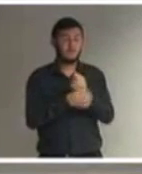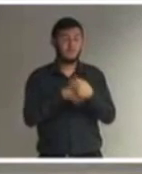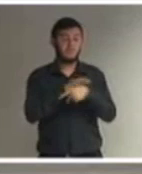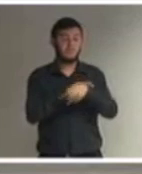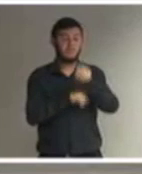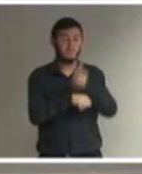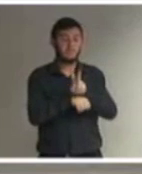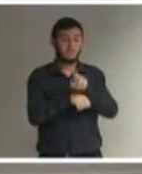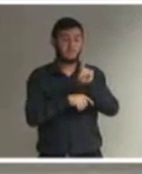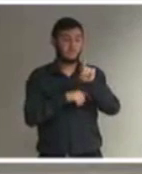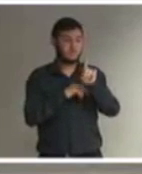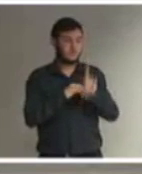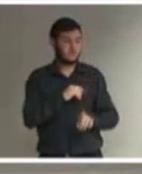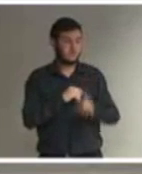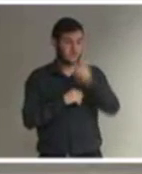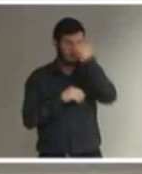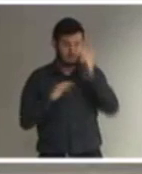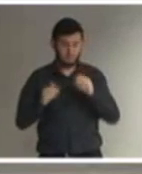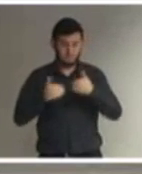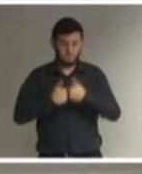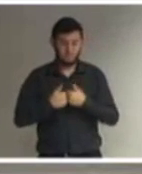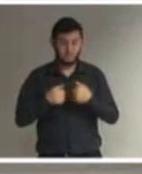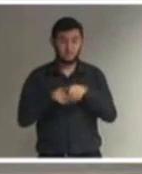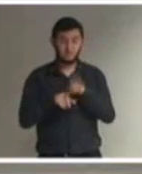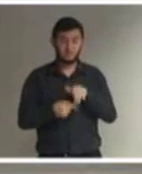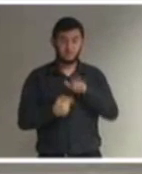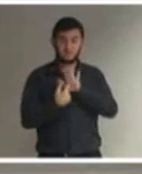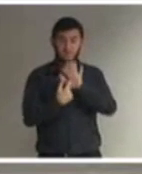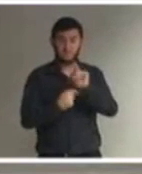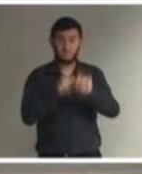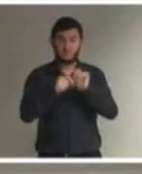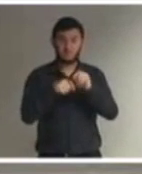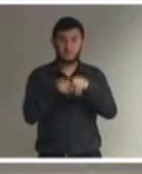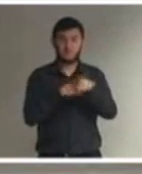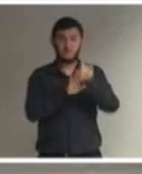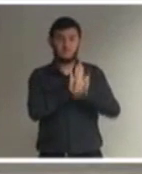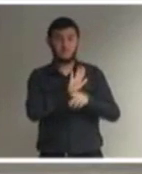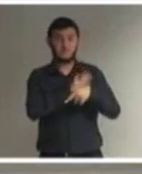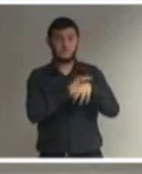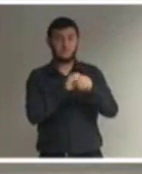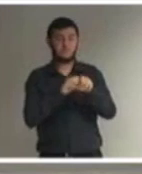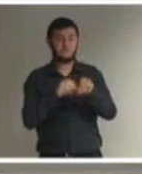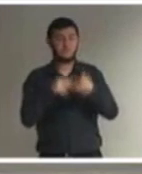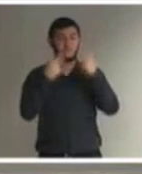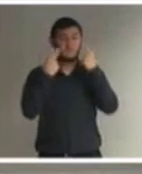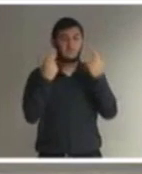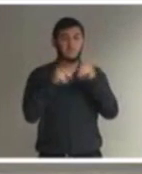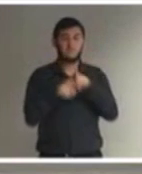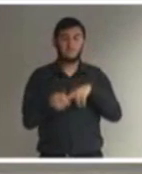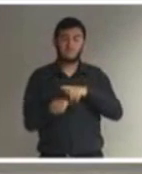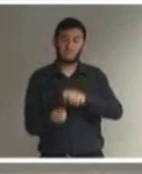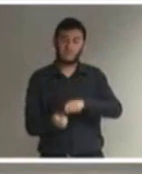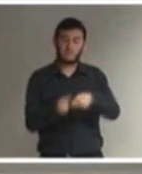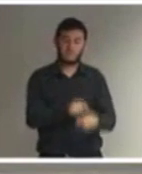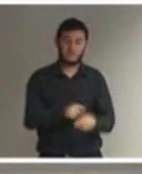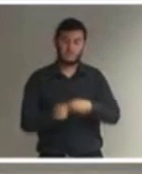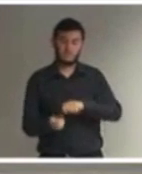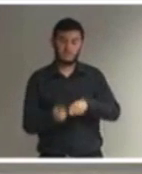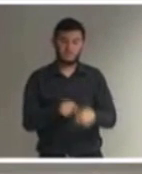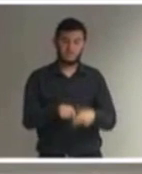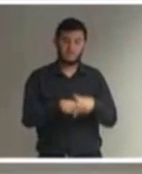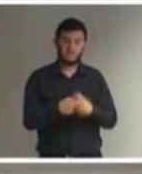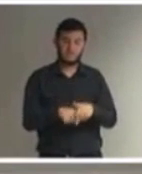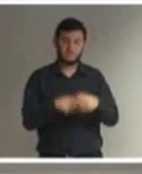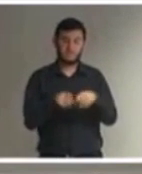autismo. Essa lei também expressa quanto ao direito à educação em comum, à educação comum, com adaptações, com os